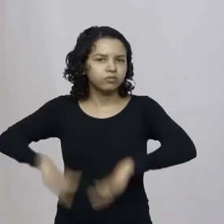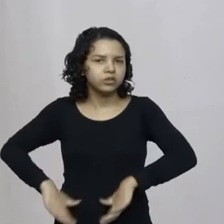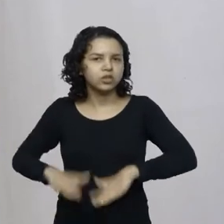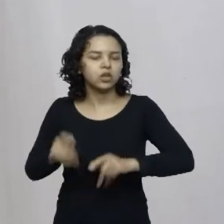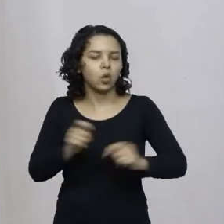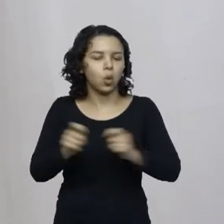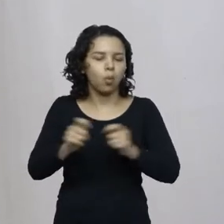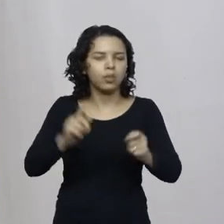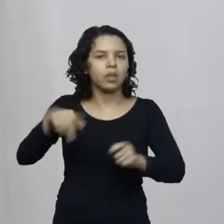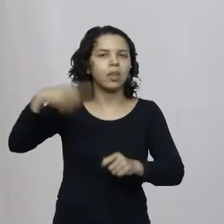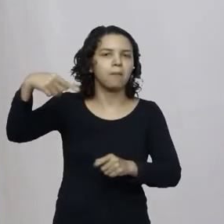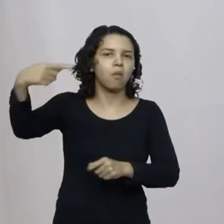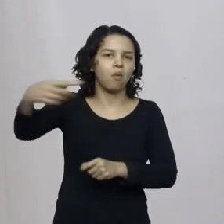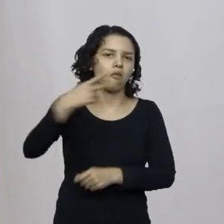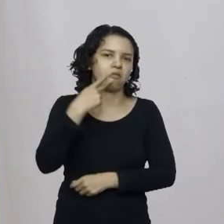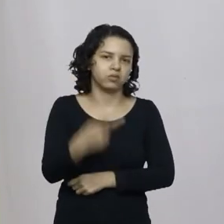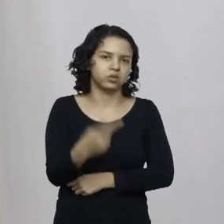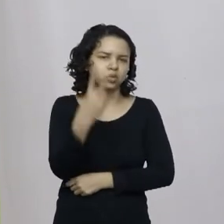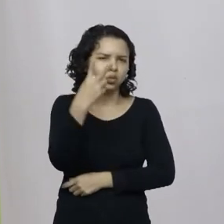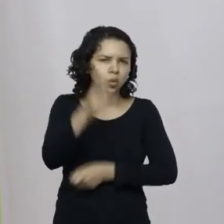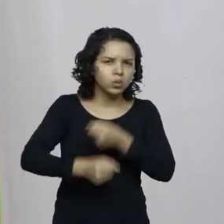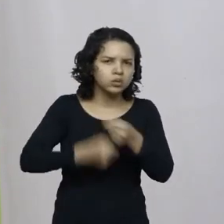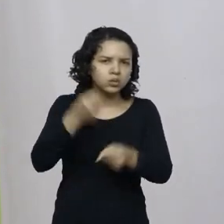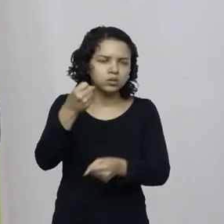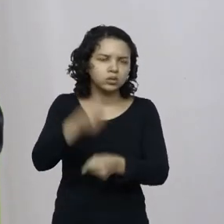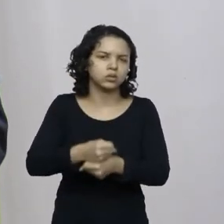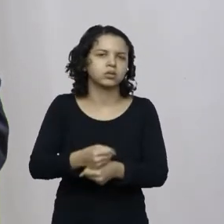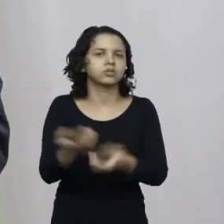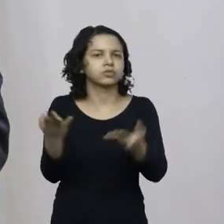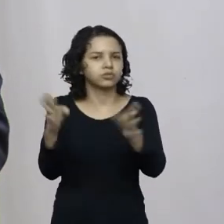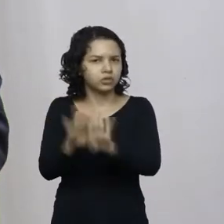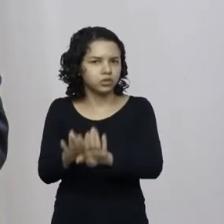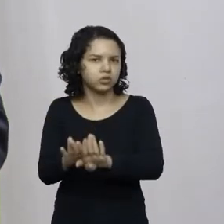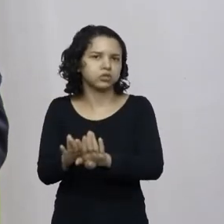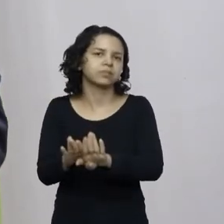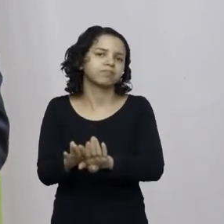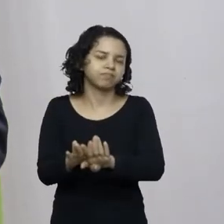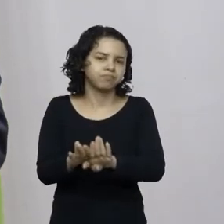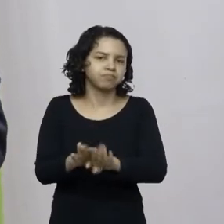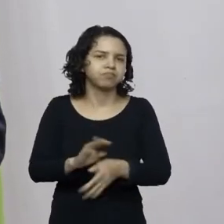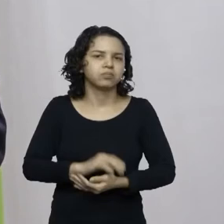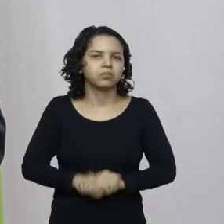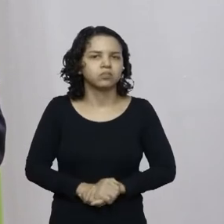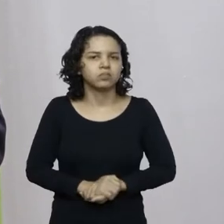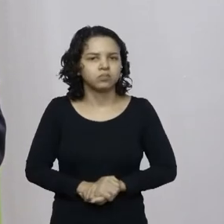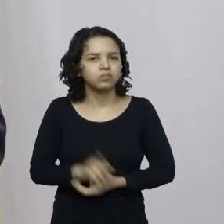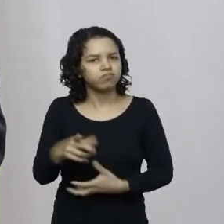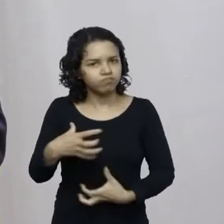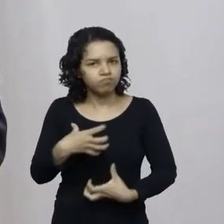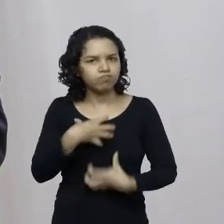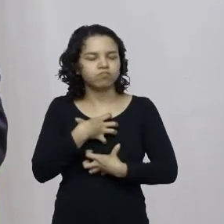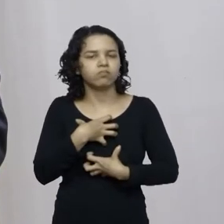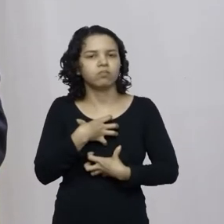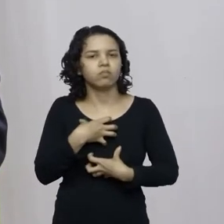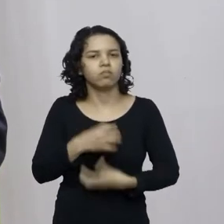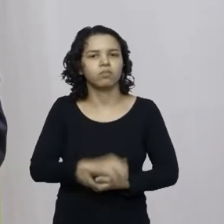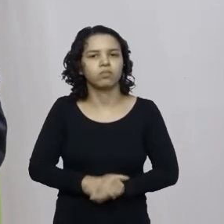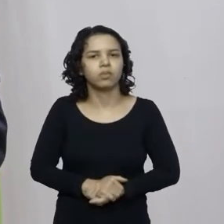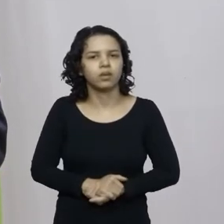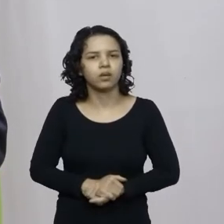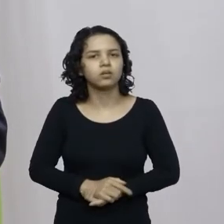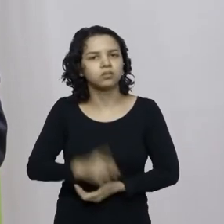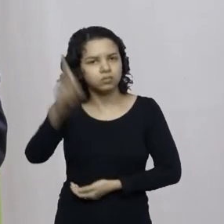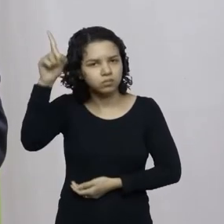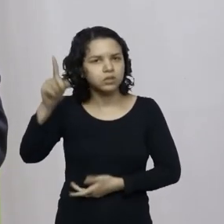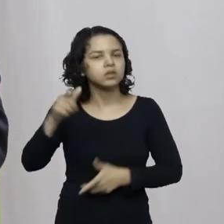vê depois ficou dois anos dois anos fechada essa feira eles sentiram mas Deus é